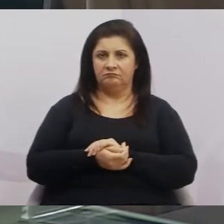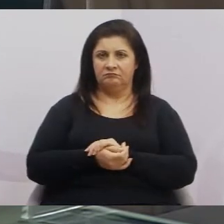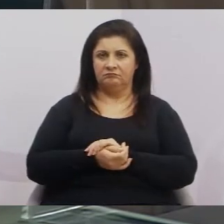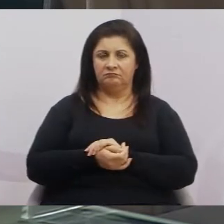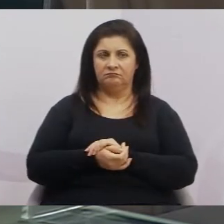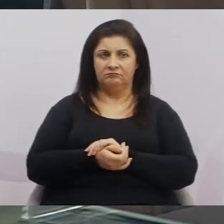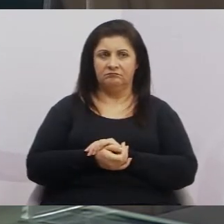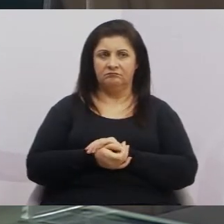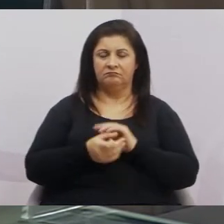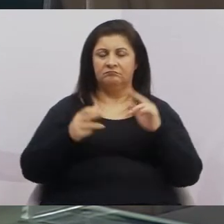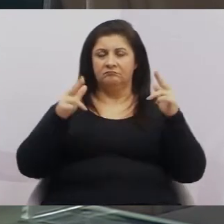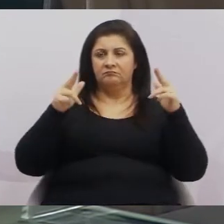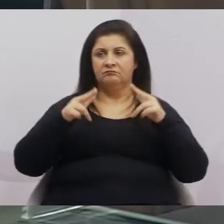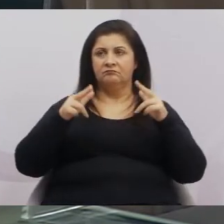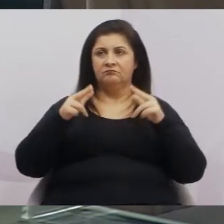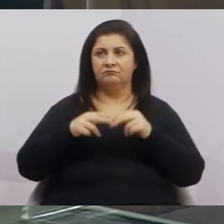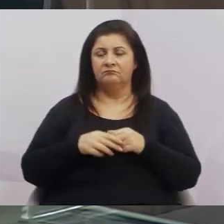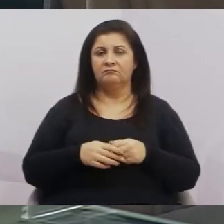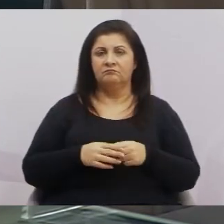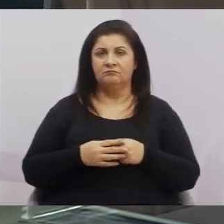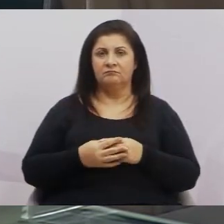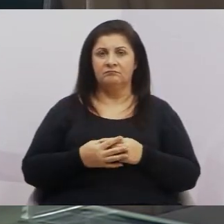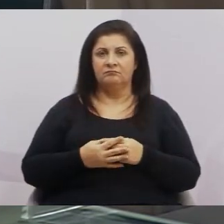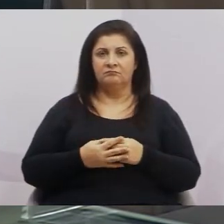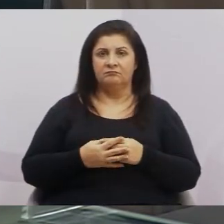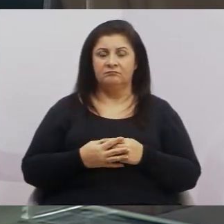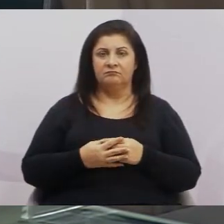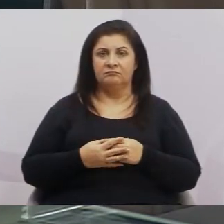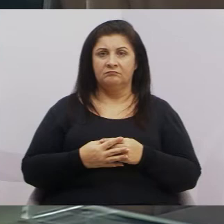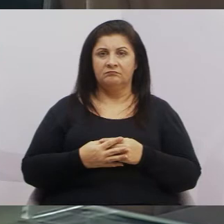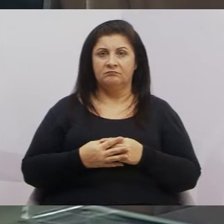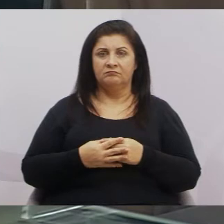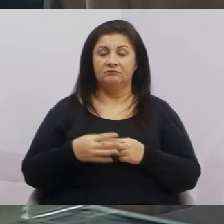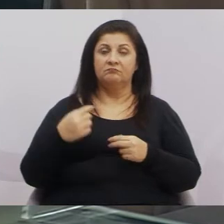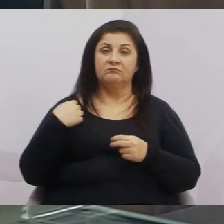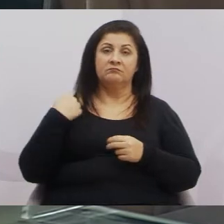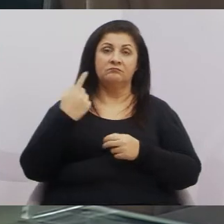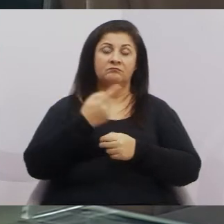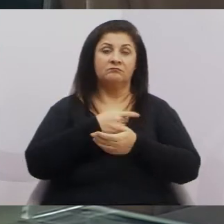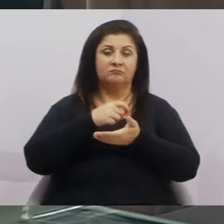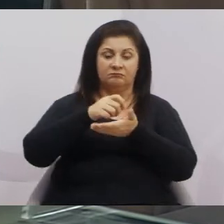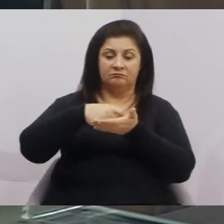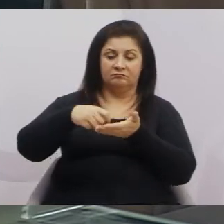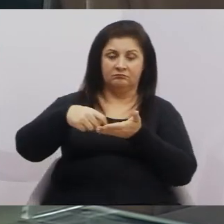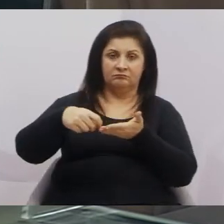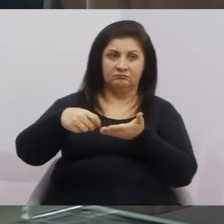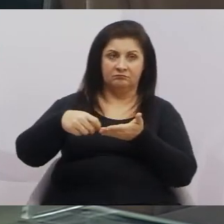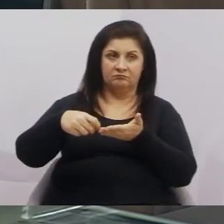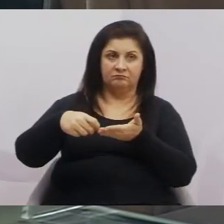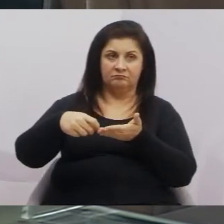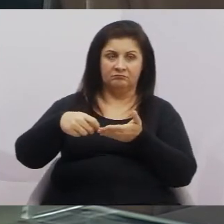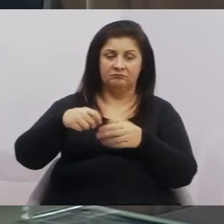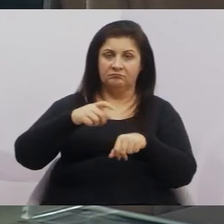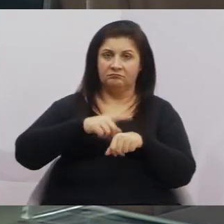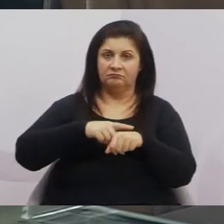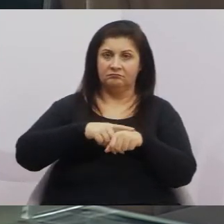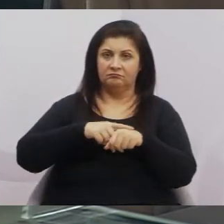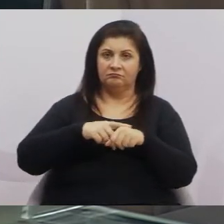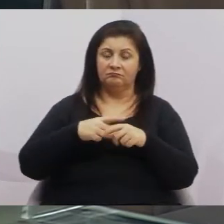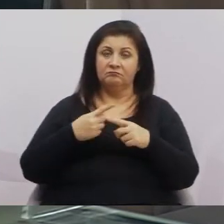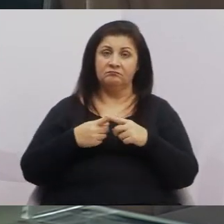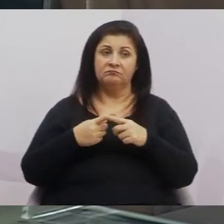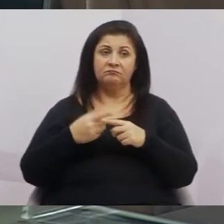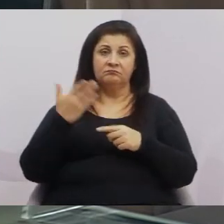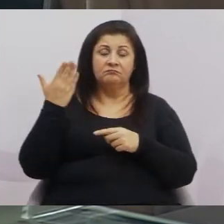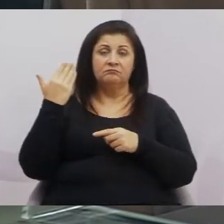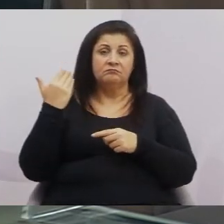população, jamais. Nós assinamos para três horas, assinamos, porque até aquele momento não tinha